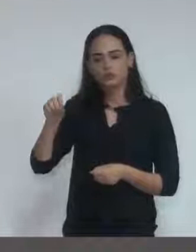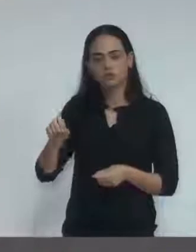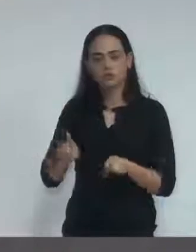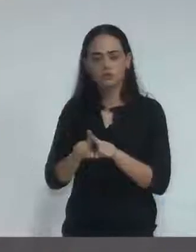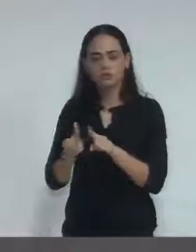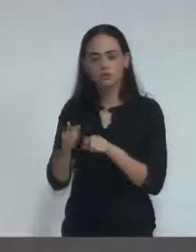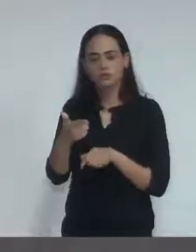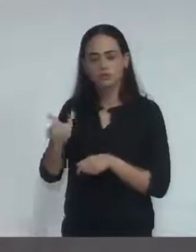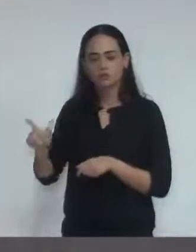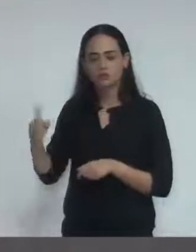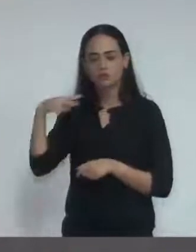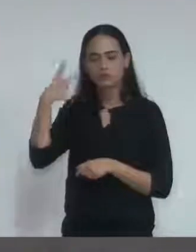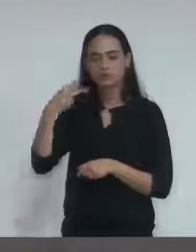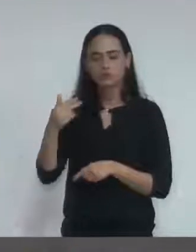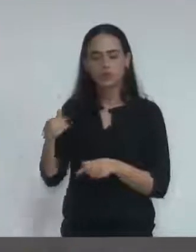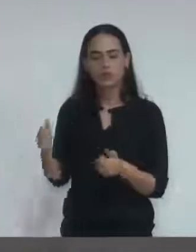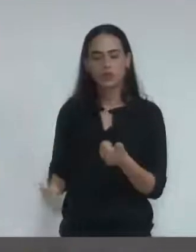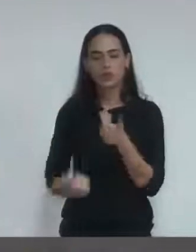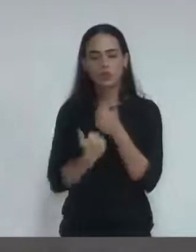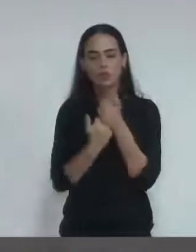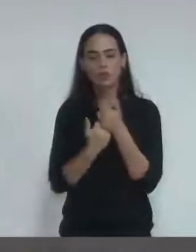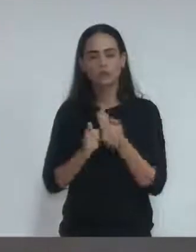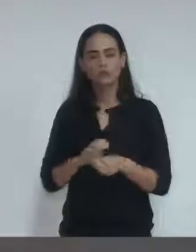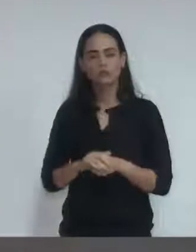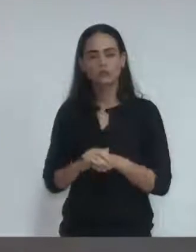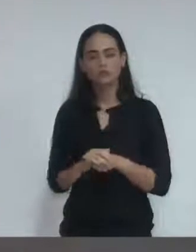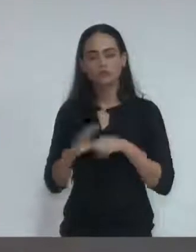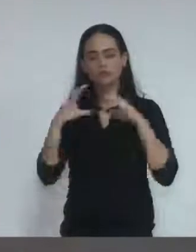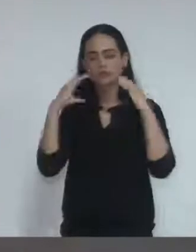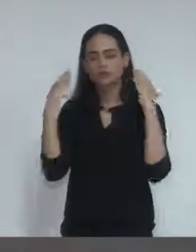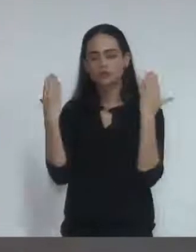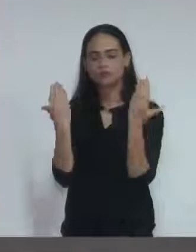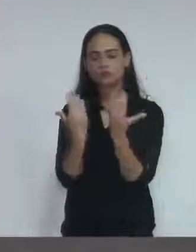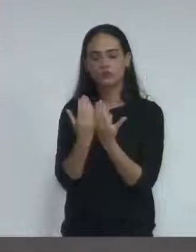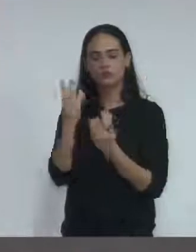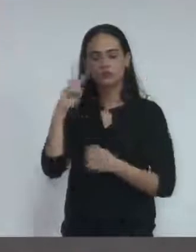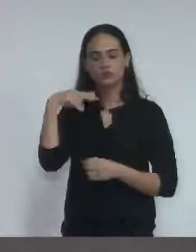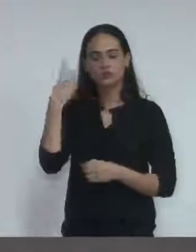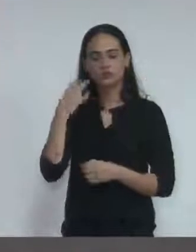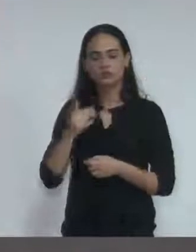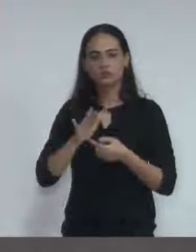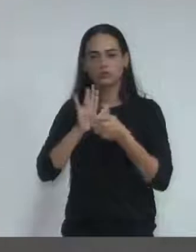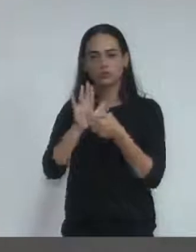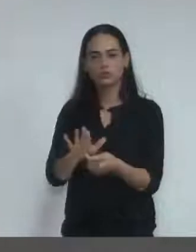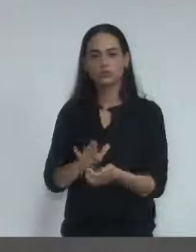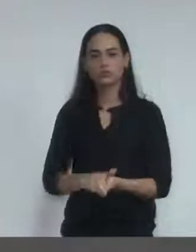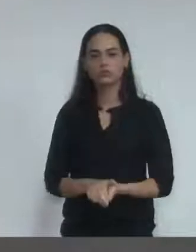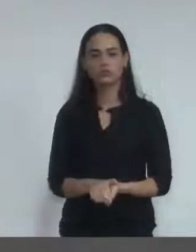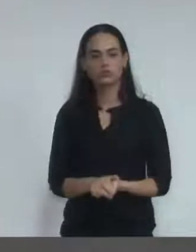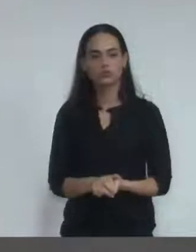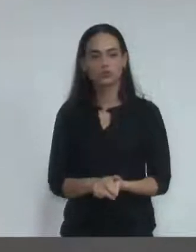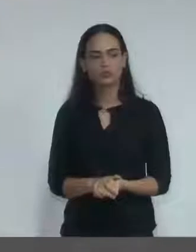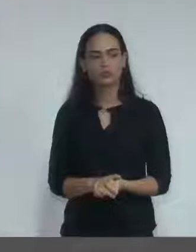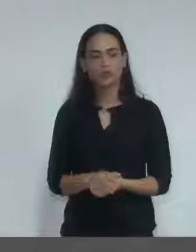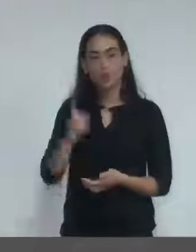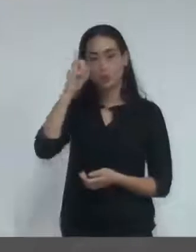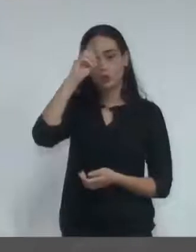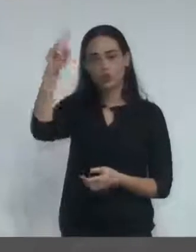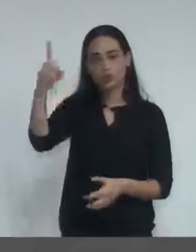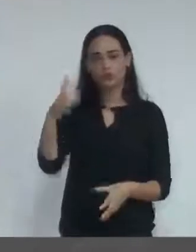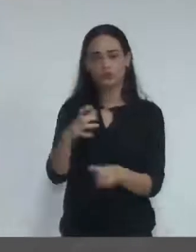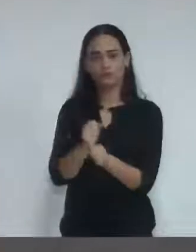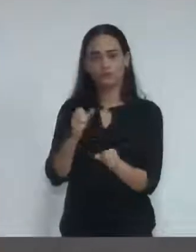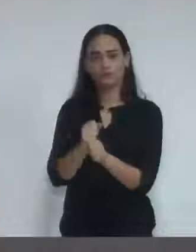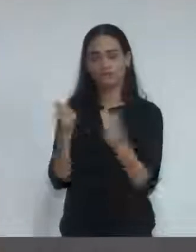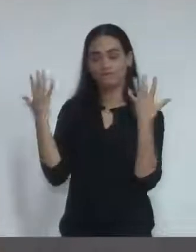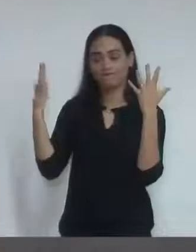A Câmara de Vereadores de Vinheta, apresenta, termos regimentais, moção de congratulações ao dia do contabilista, comemorado